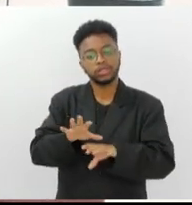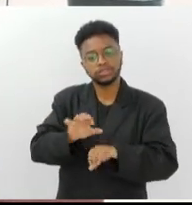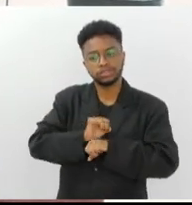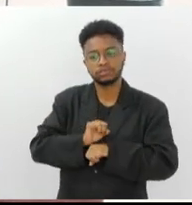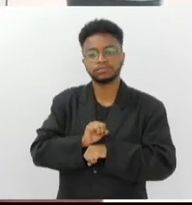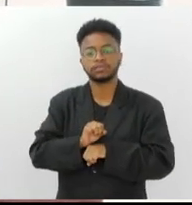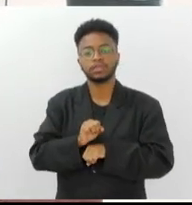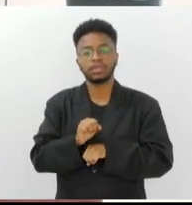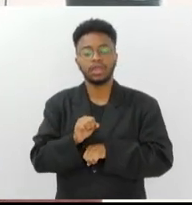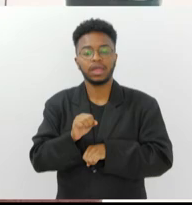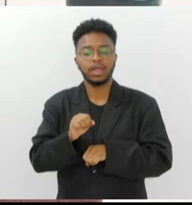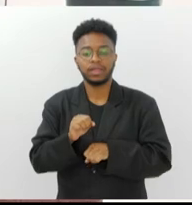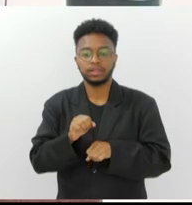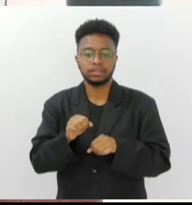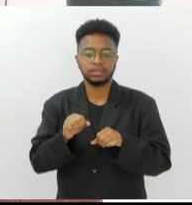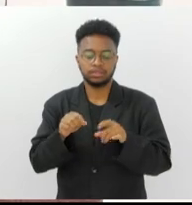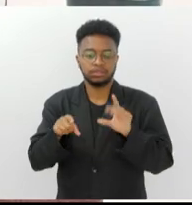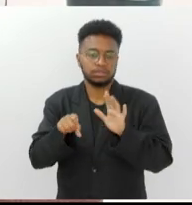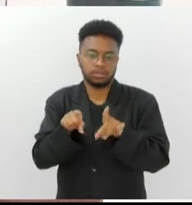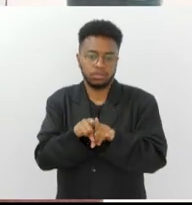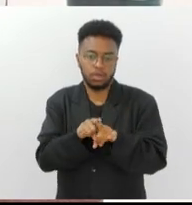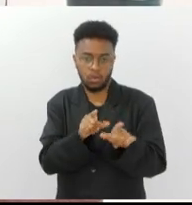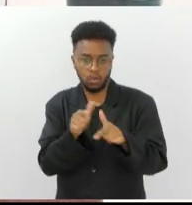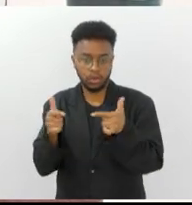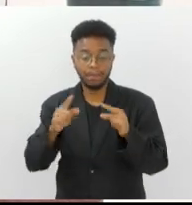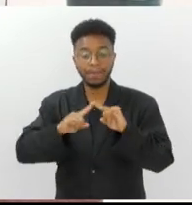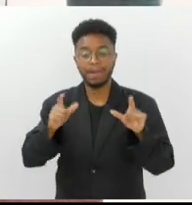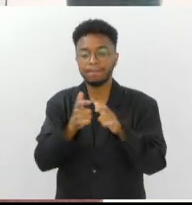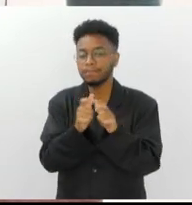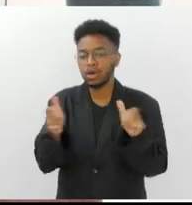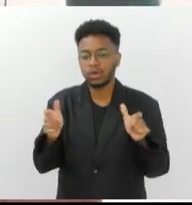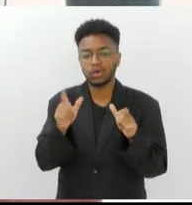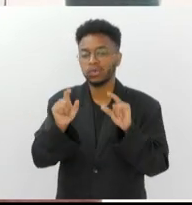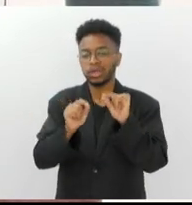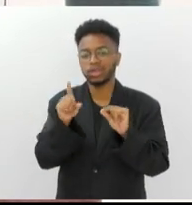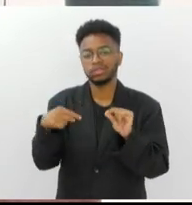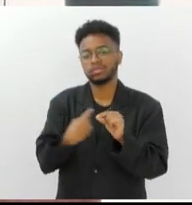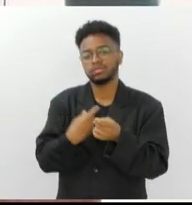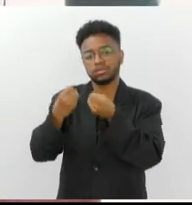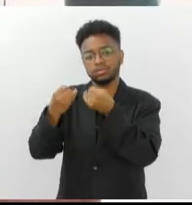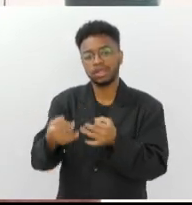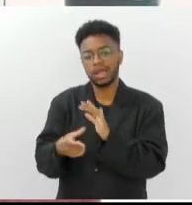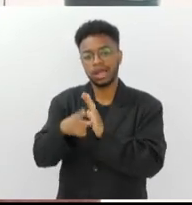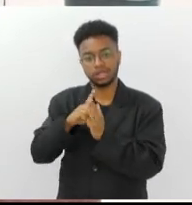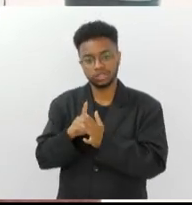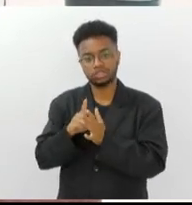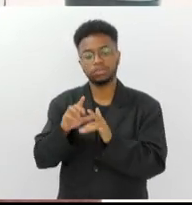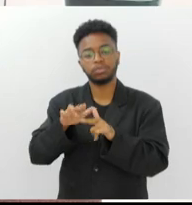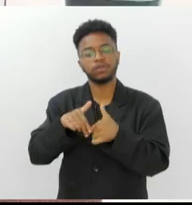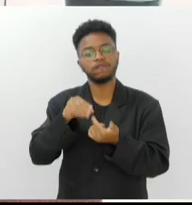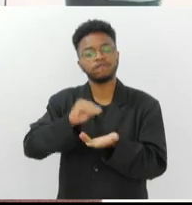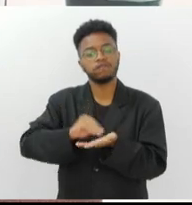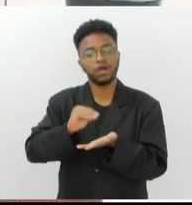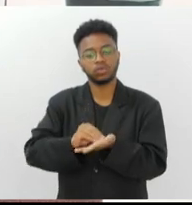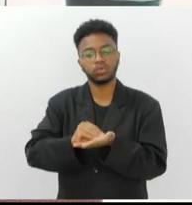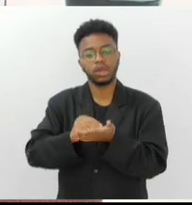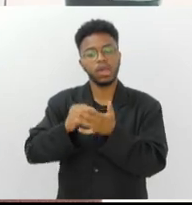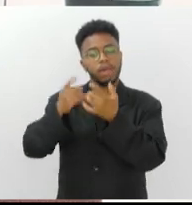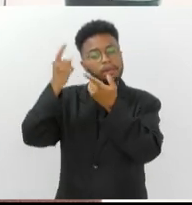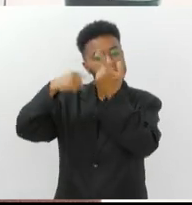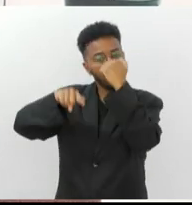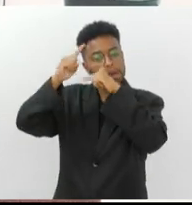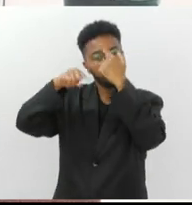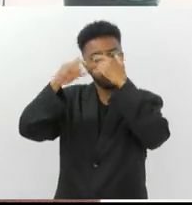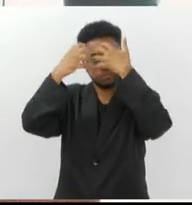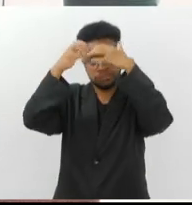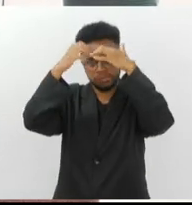malformação arteriovenosa. Mas a maioria é o AVC que a gente falou anteriormente, o AVC isquêmico, por falta de circulação cerebral, que